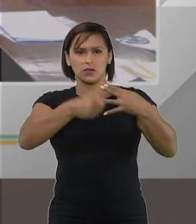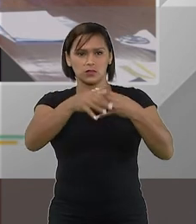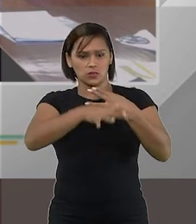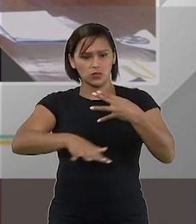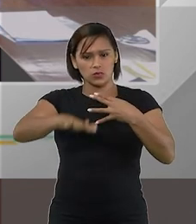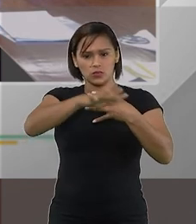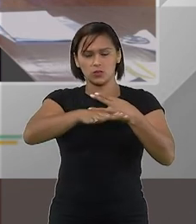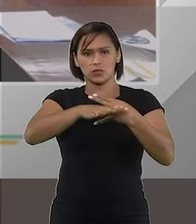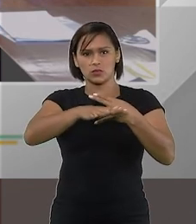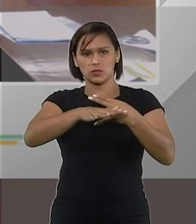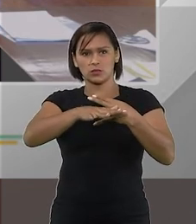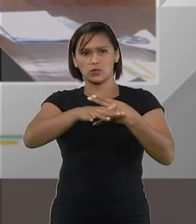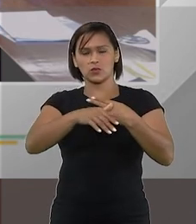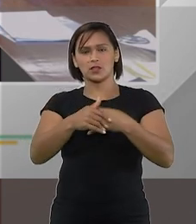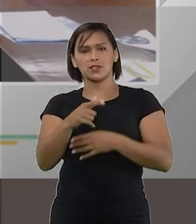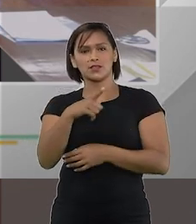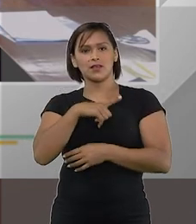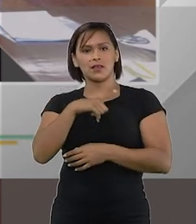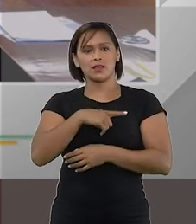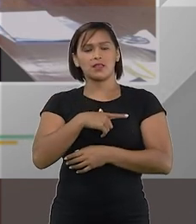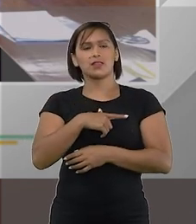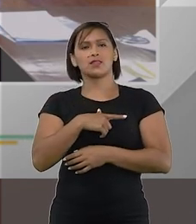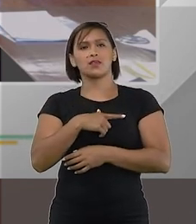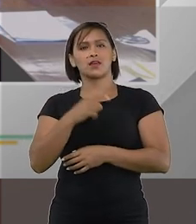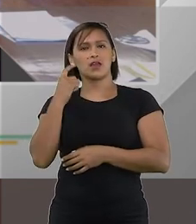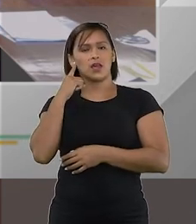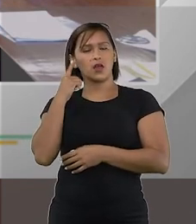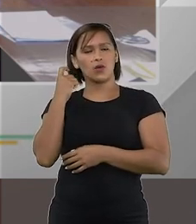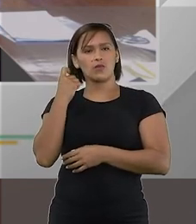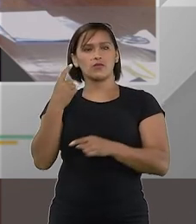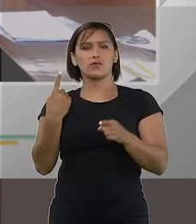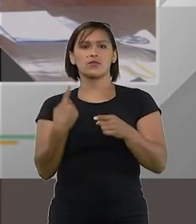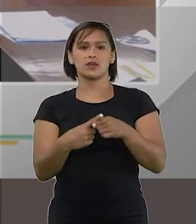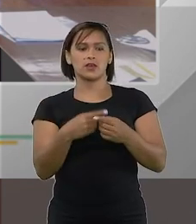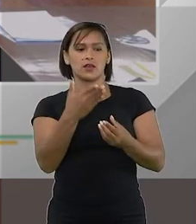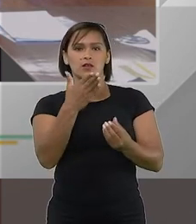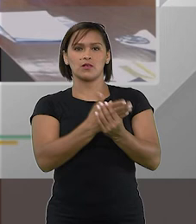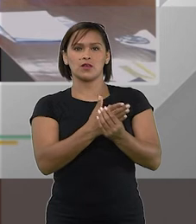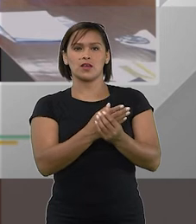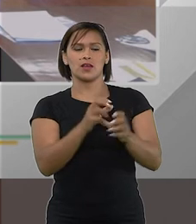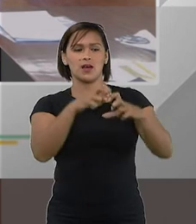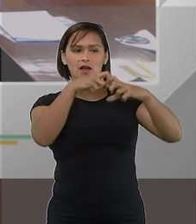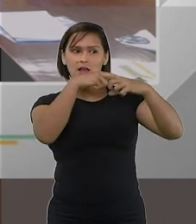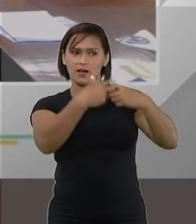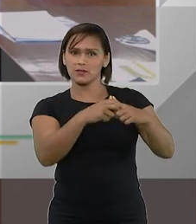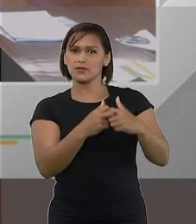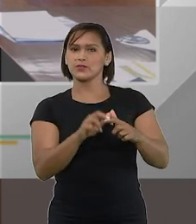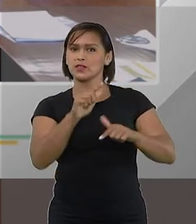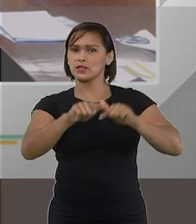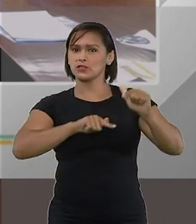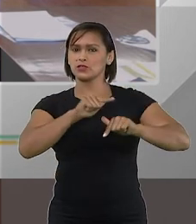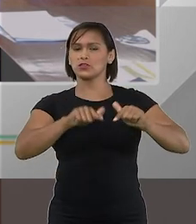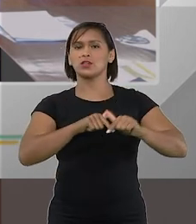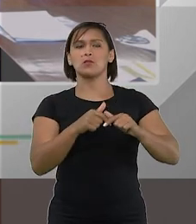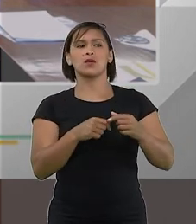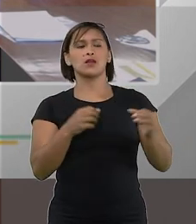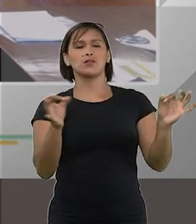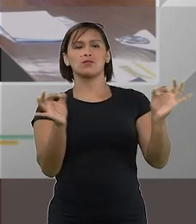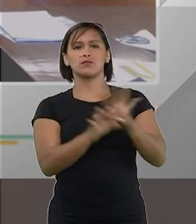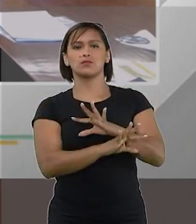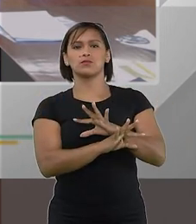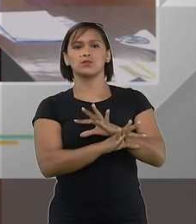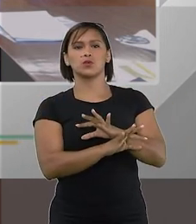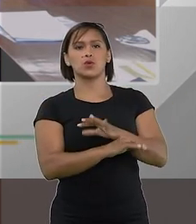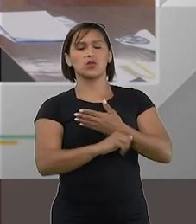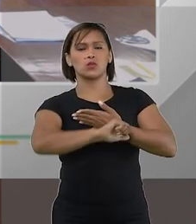a jurisprudência esse sabor a quem nos ouve é um caso de acidente de trabalho e que acabou